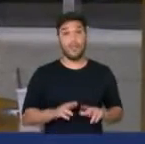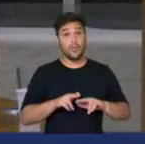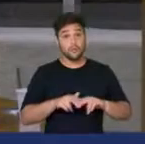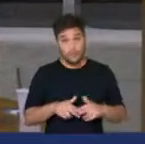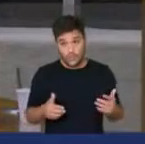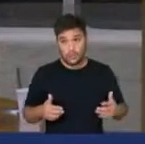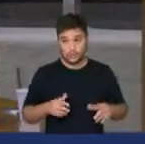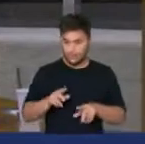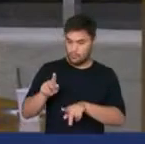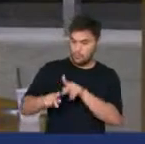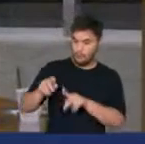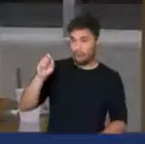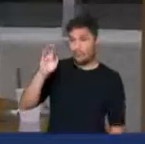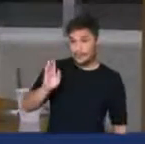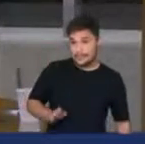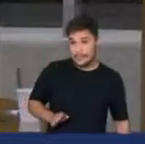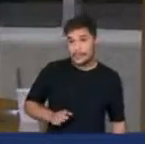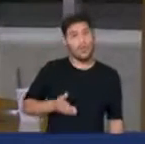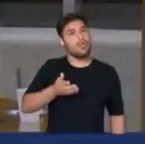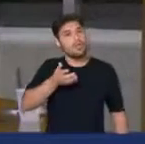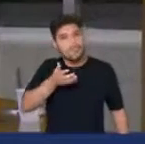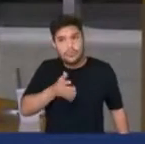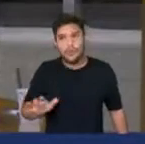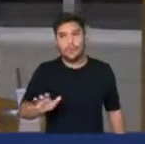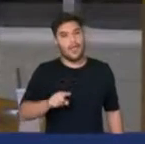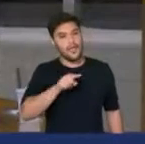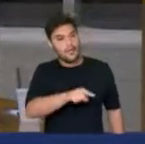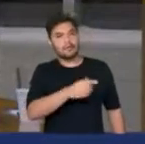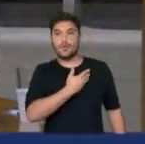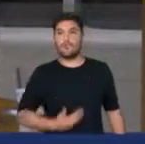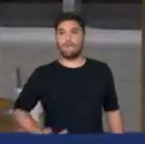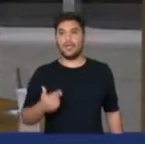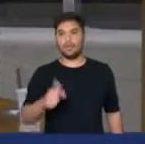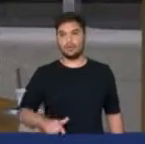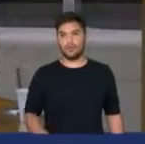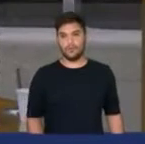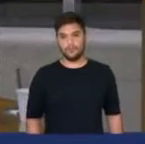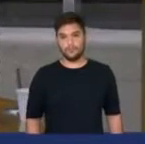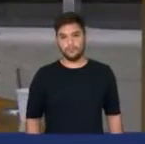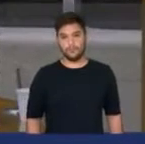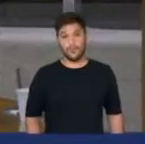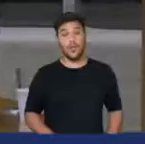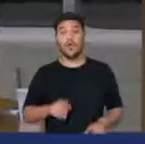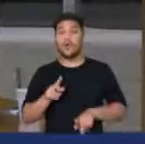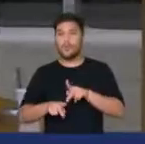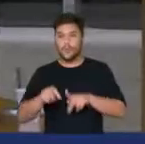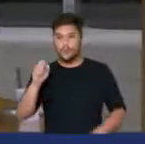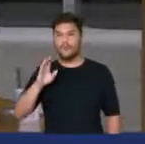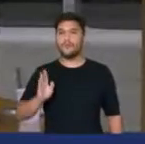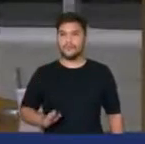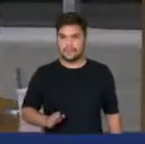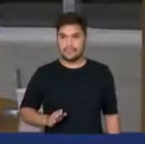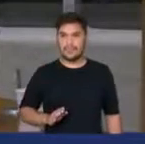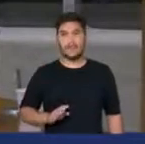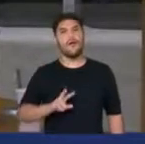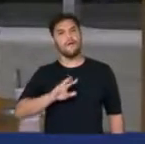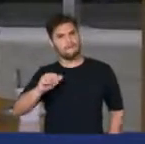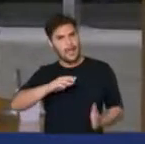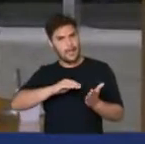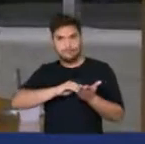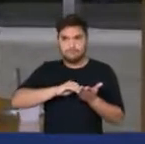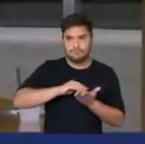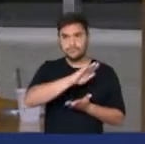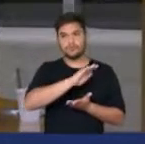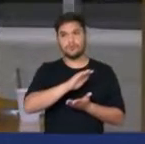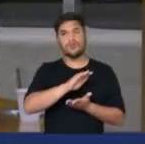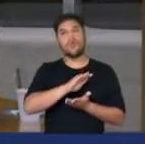E é por isso que o povo brasileiro rejeita esse governo. É por isso que o povo brasileiro vai tirar